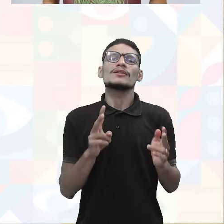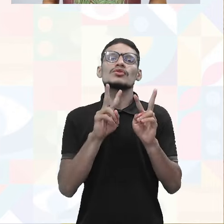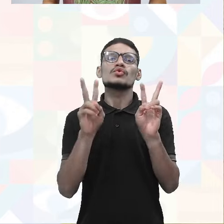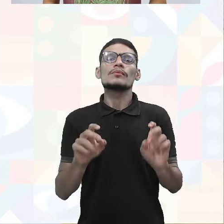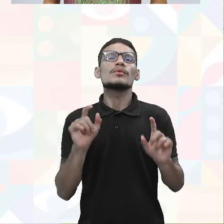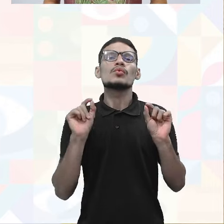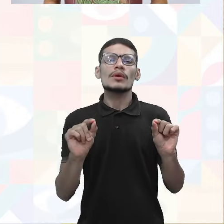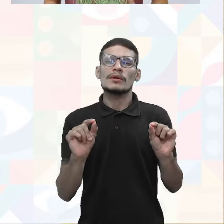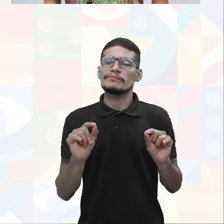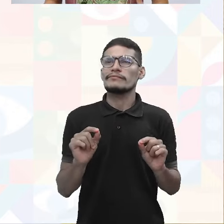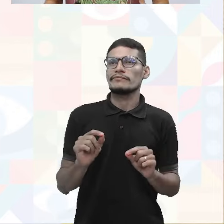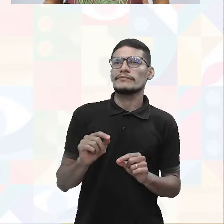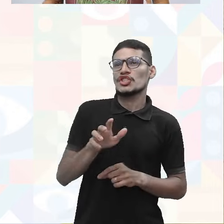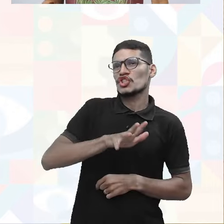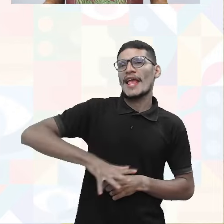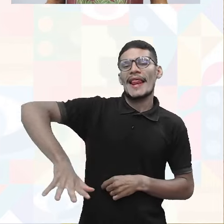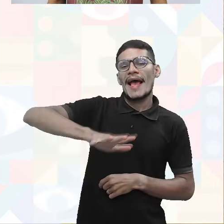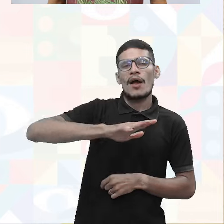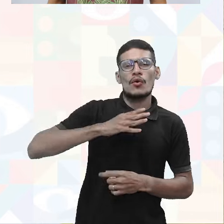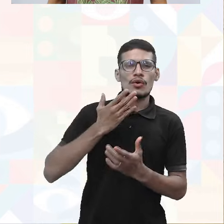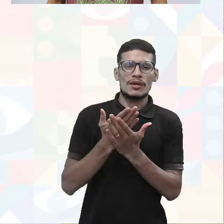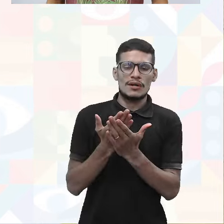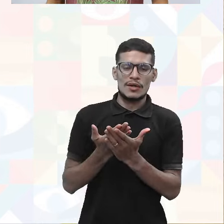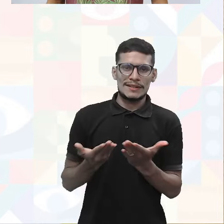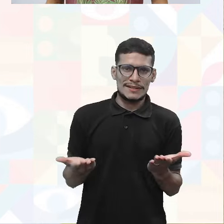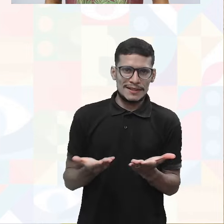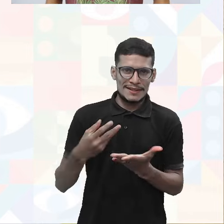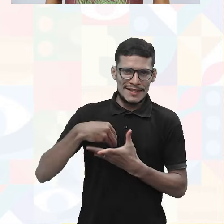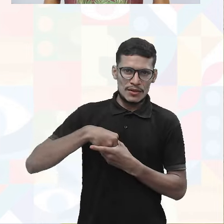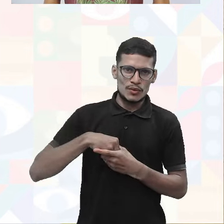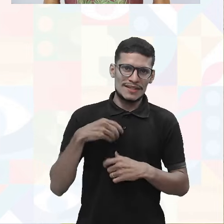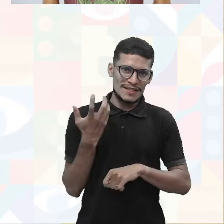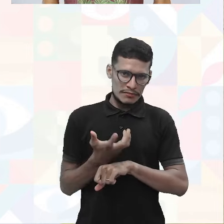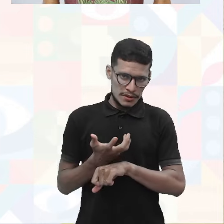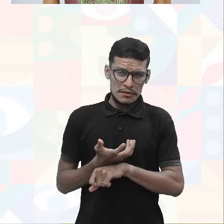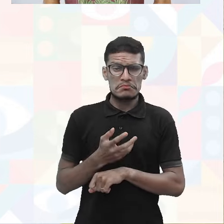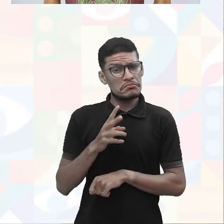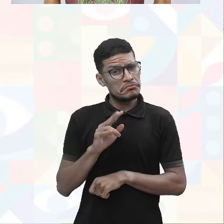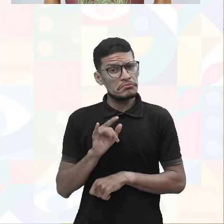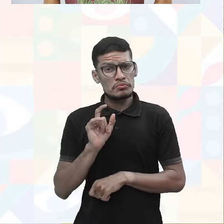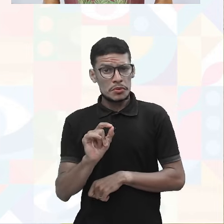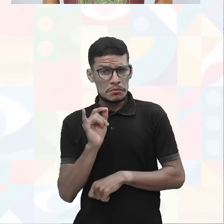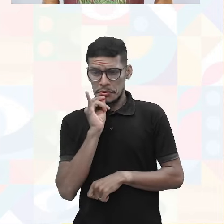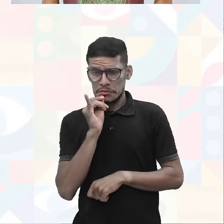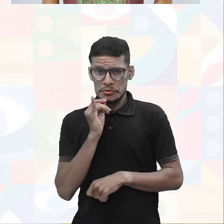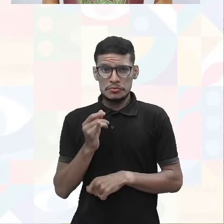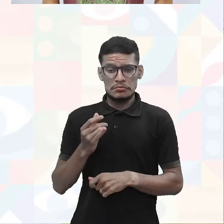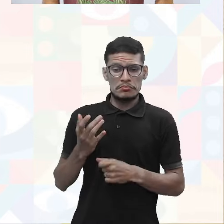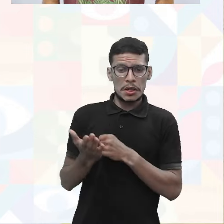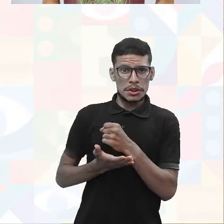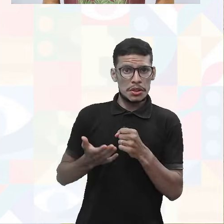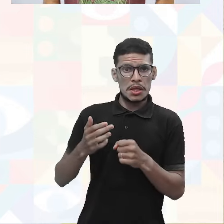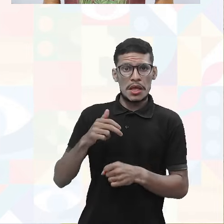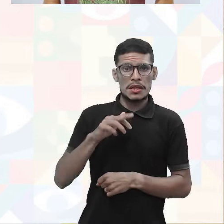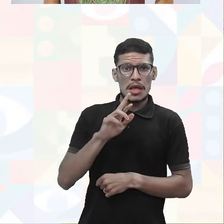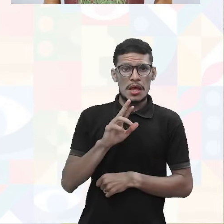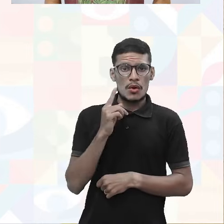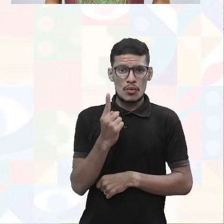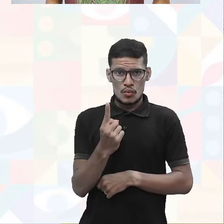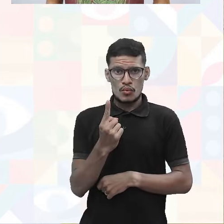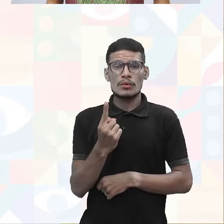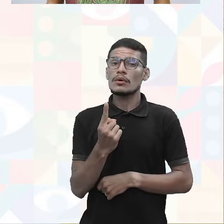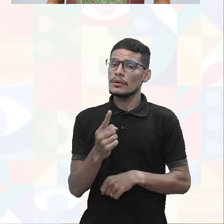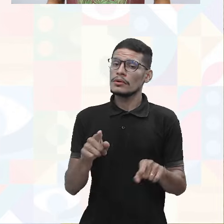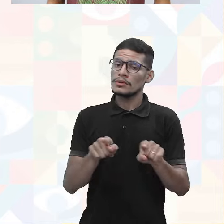do que foi o geral da nossa disciplina, que se baseou muito na questão da NR1. E